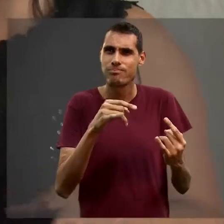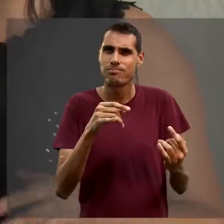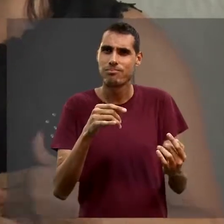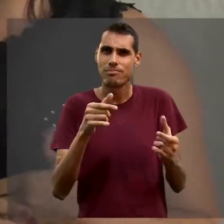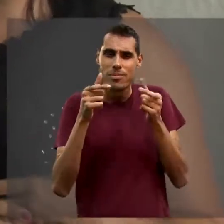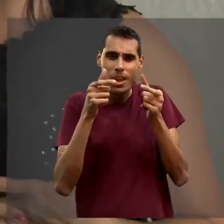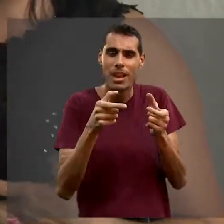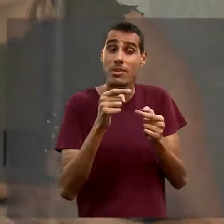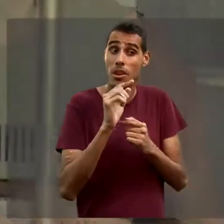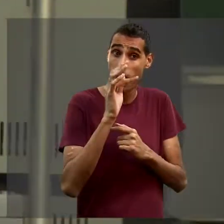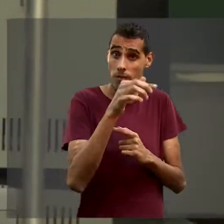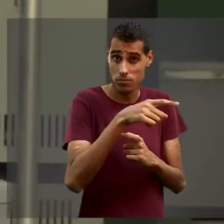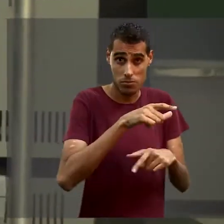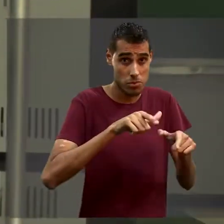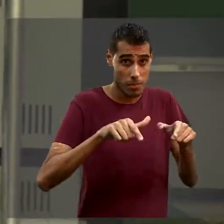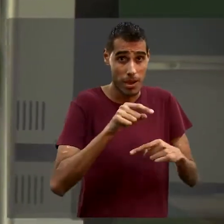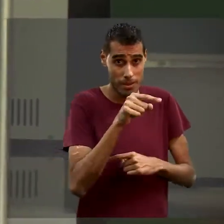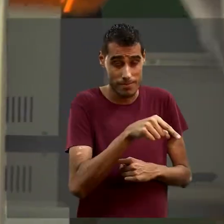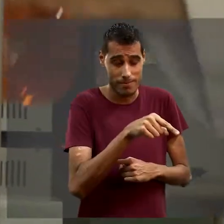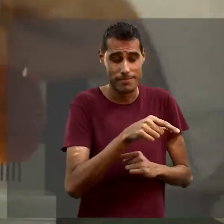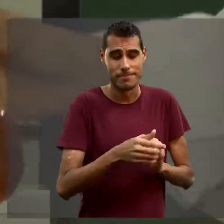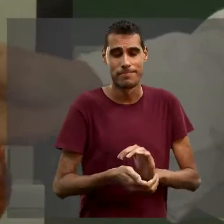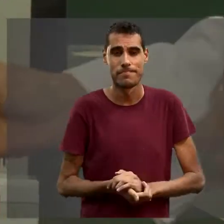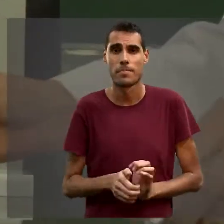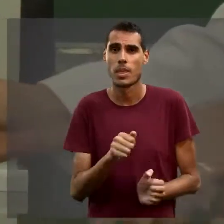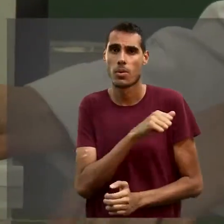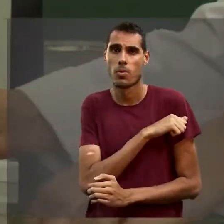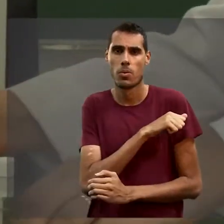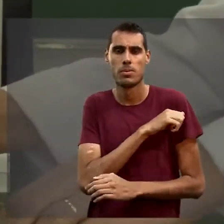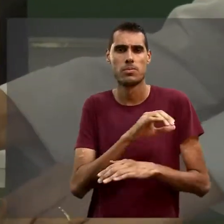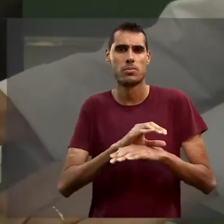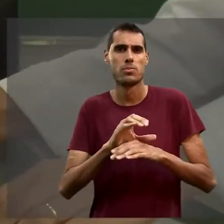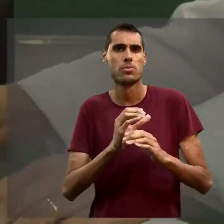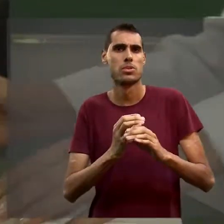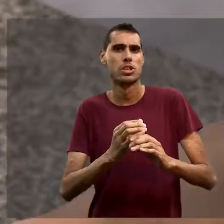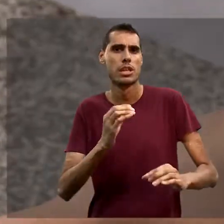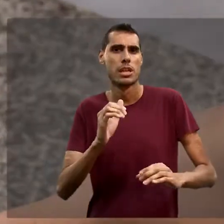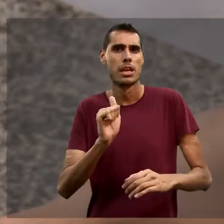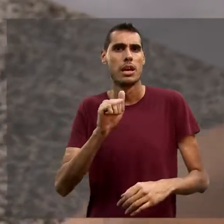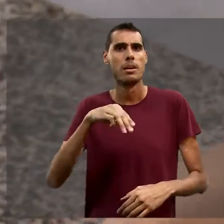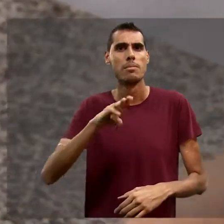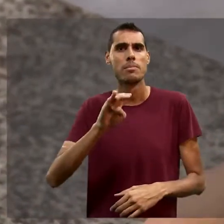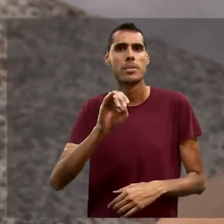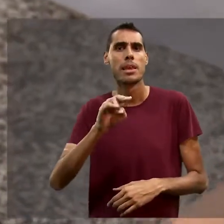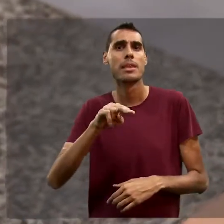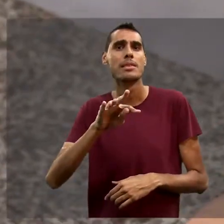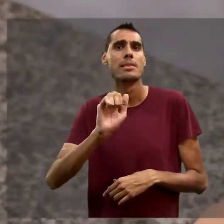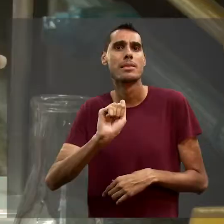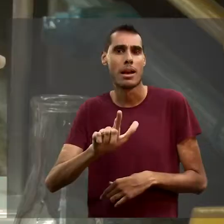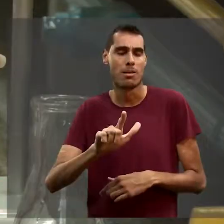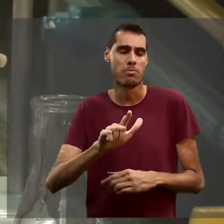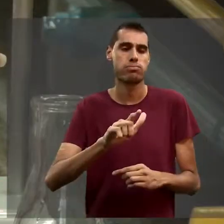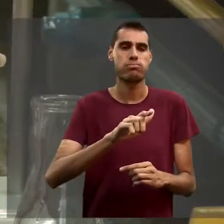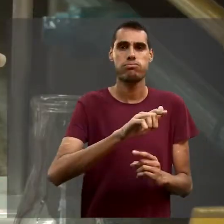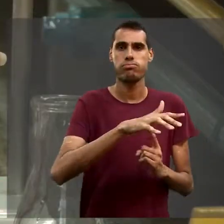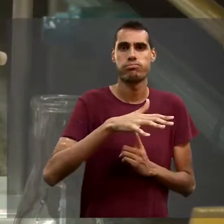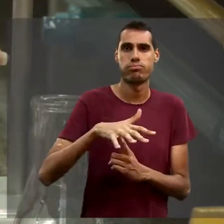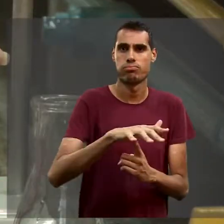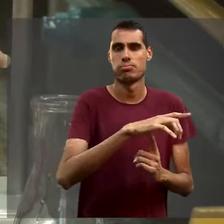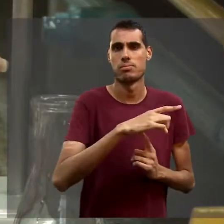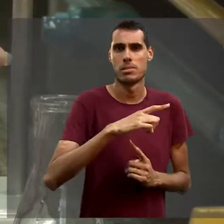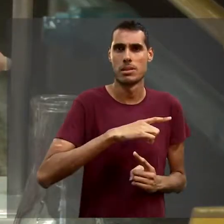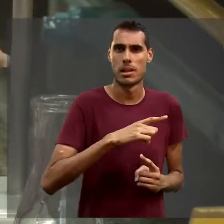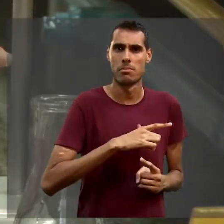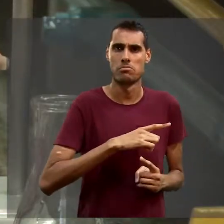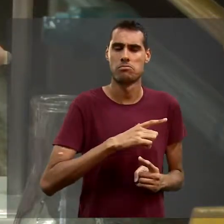na frente onde é você vai atuar. O aluno do curso de Engenharia Ambiental conta com laboratórios específicos para cada área,